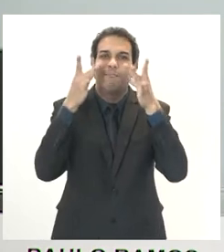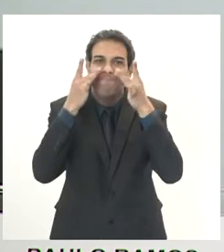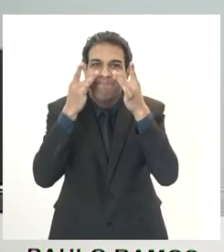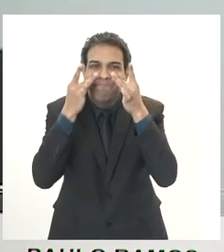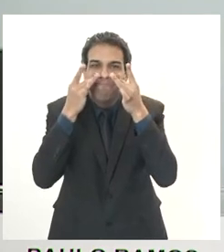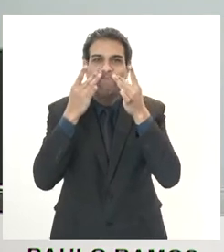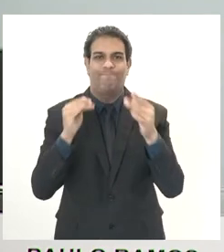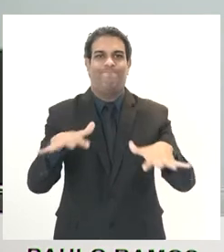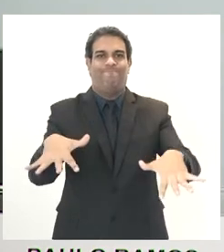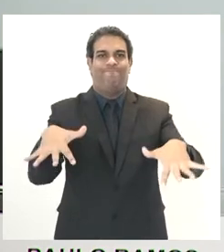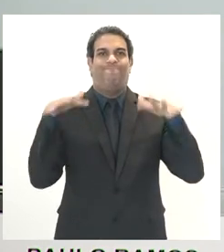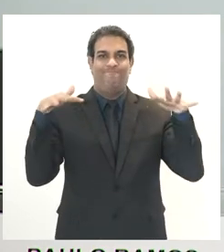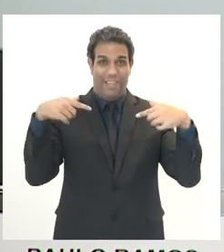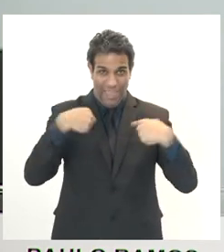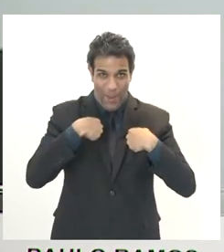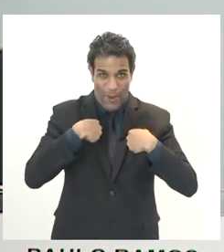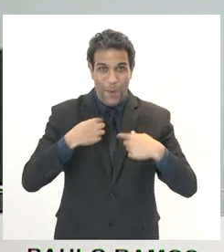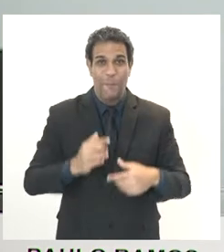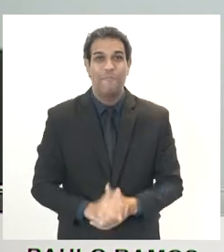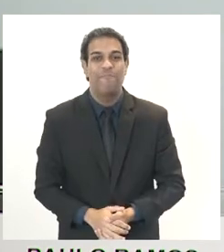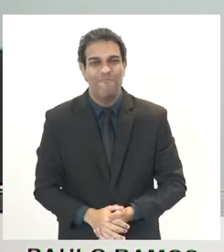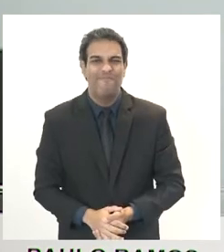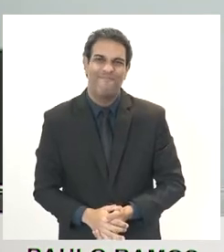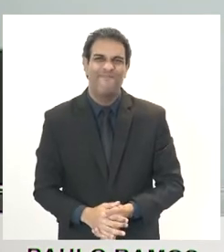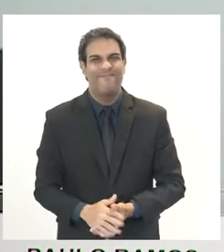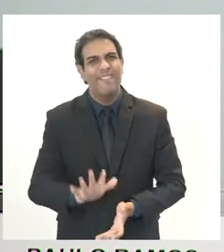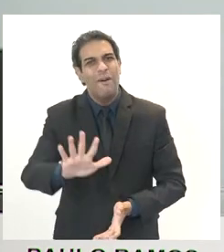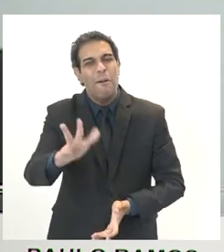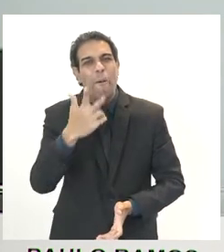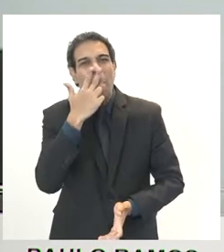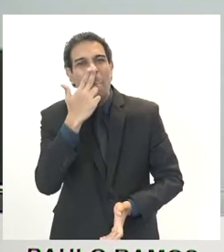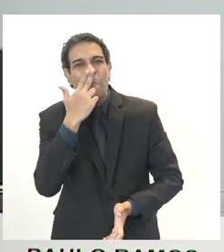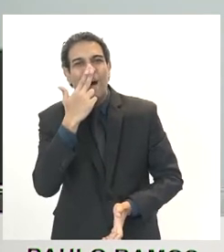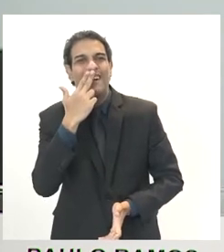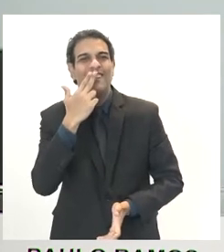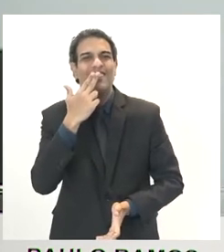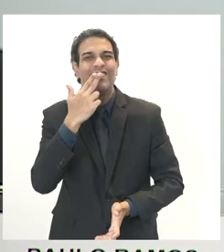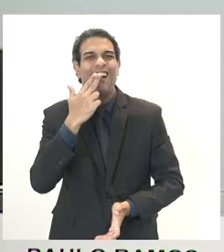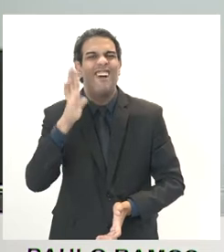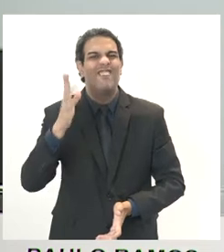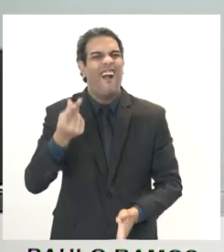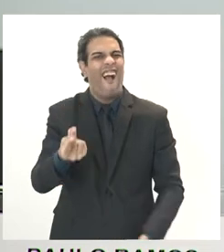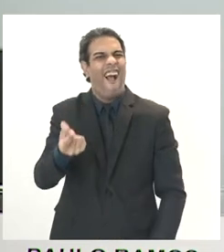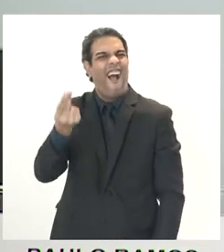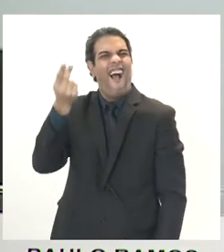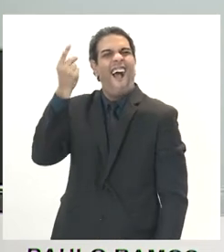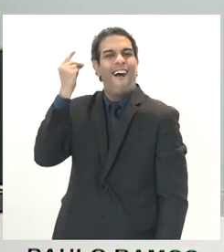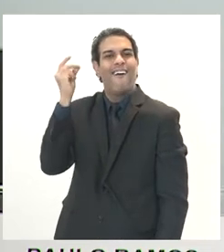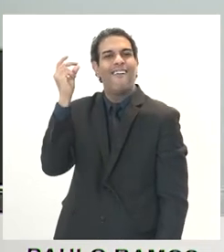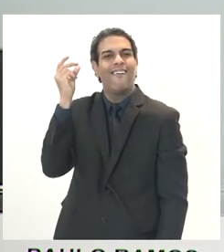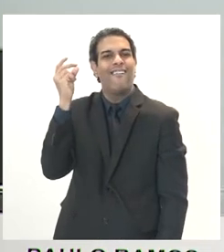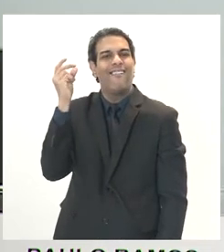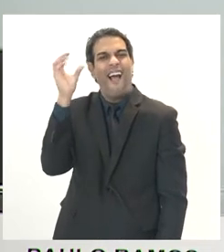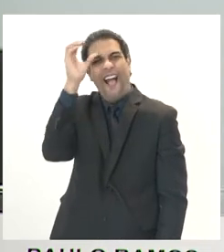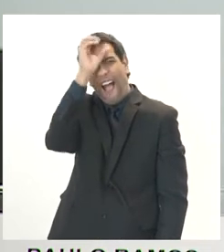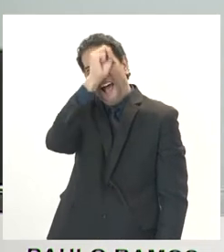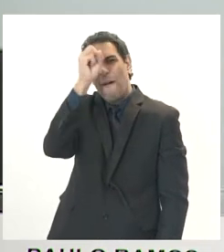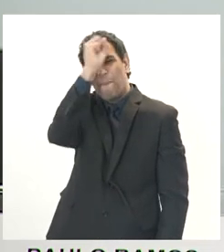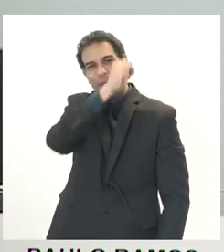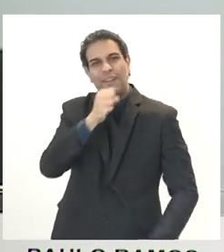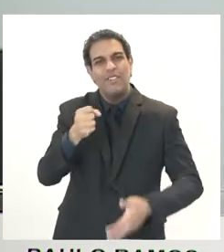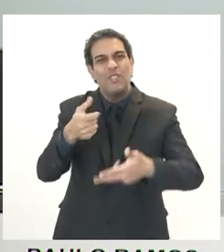Estou dentre aqueles... Estou dentre os... O bicho homem vem abrindo mão dos seus sentidos.